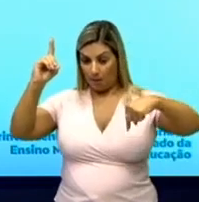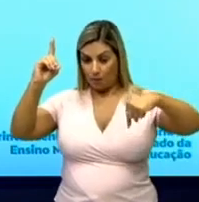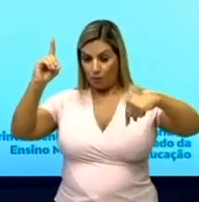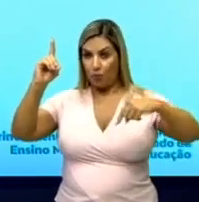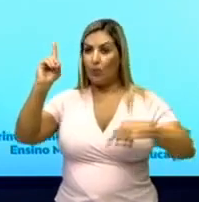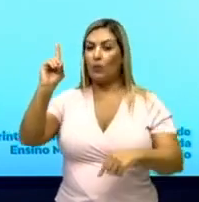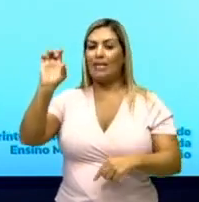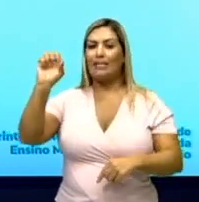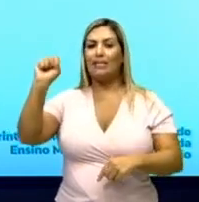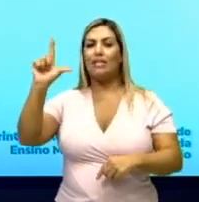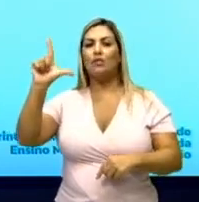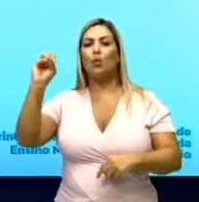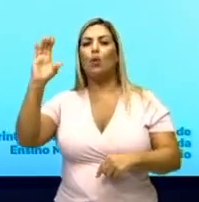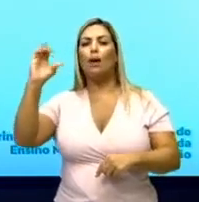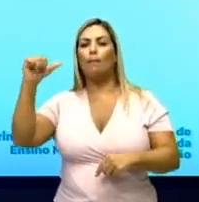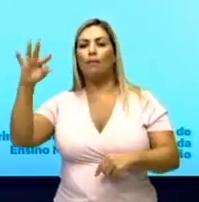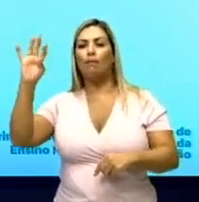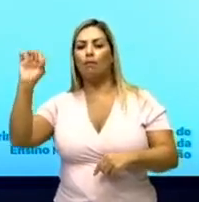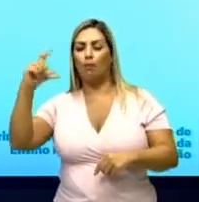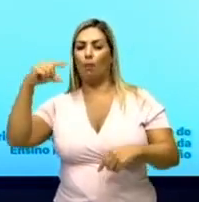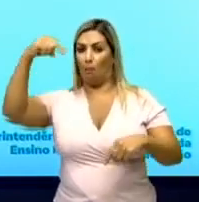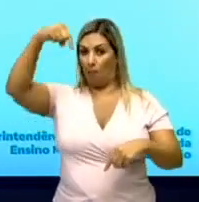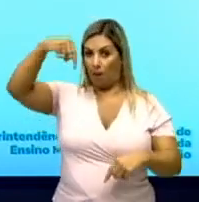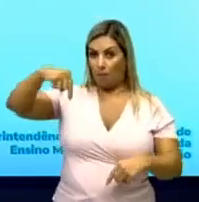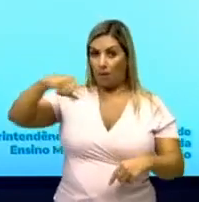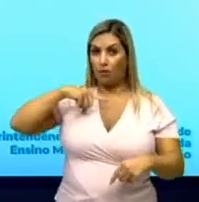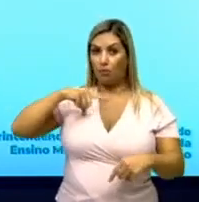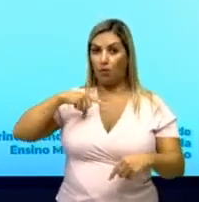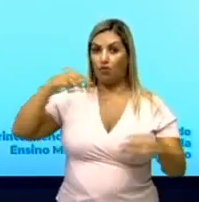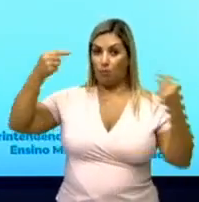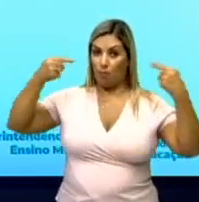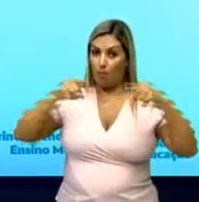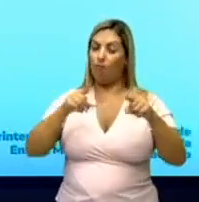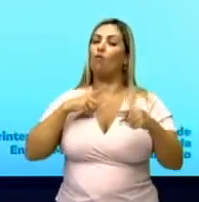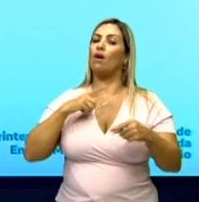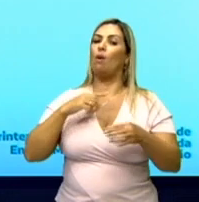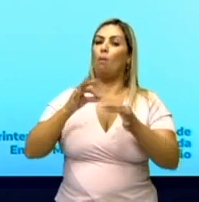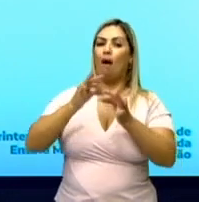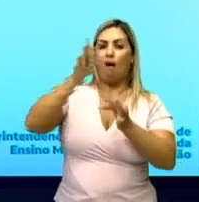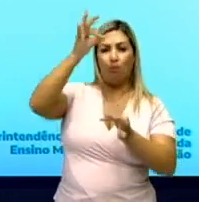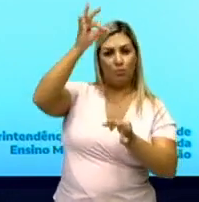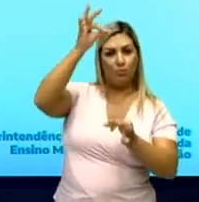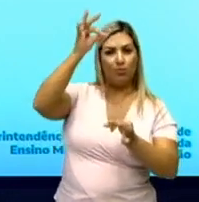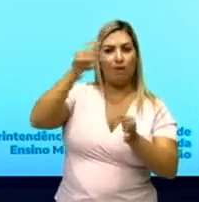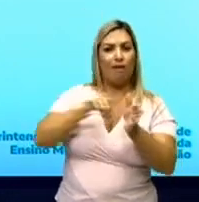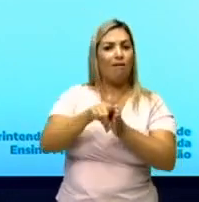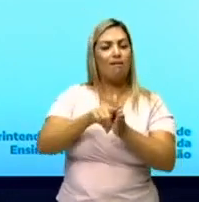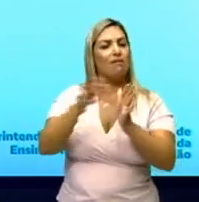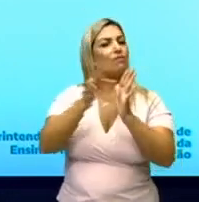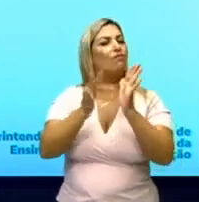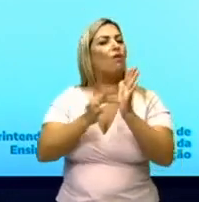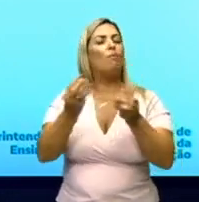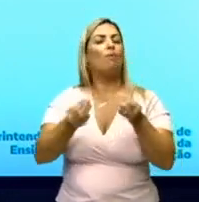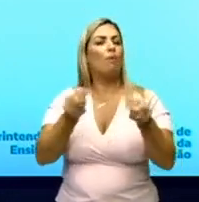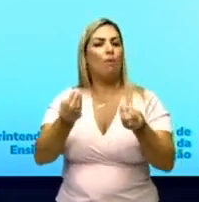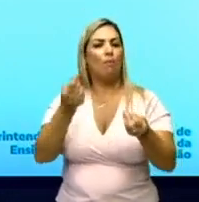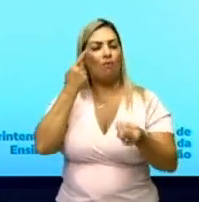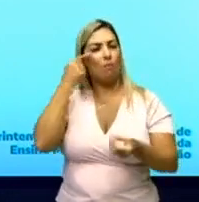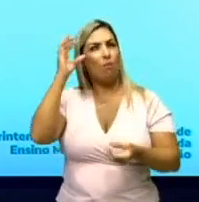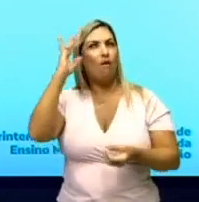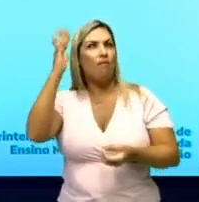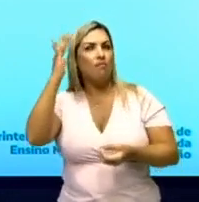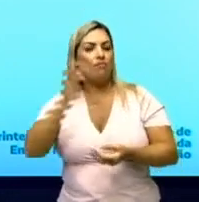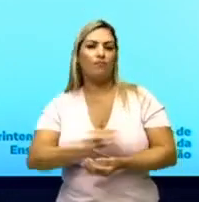E esse deslocamento vai provocar uma determinada altura. Como é que fica a análise da fórmula para esse caso? Vamos